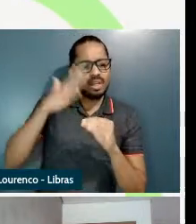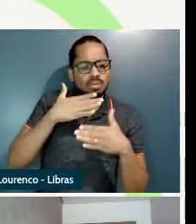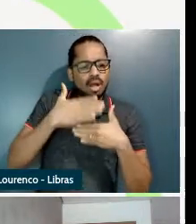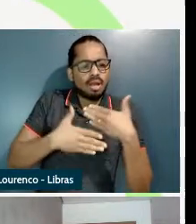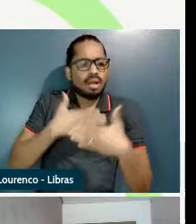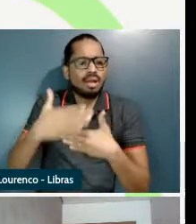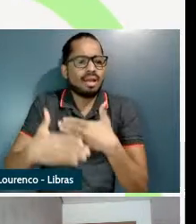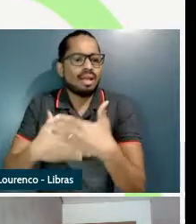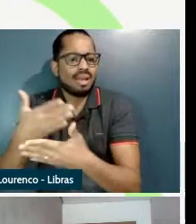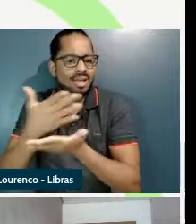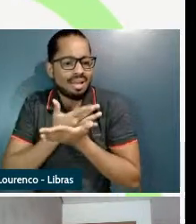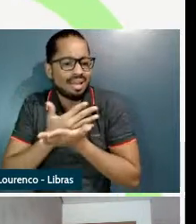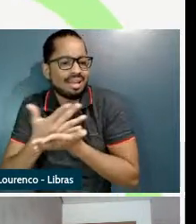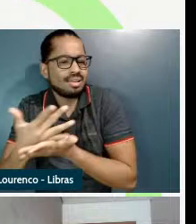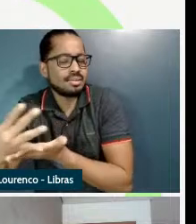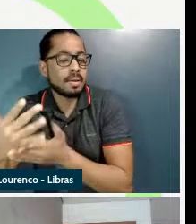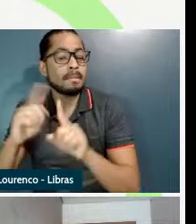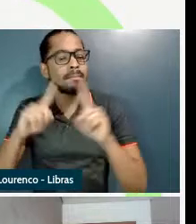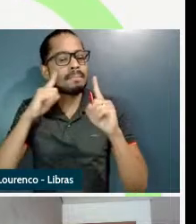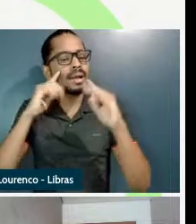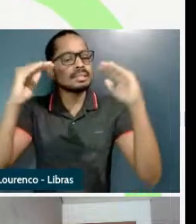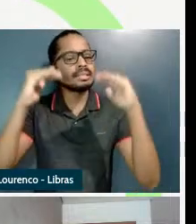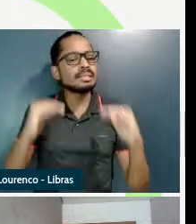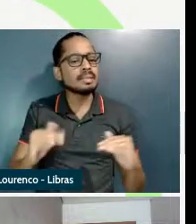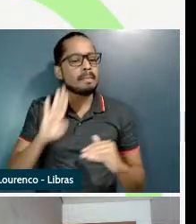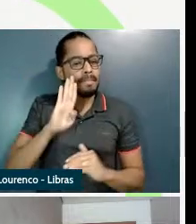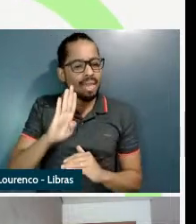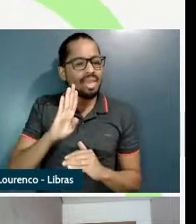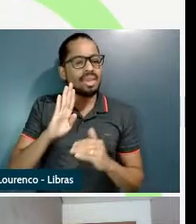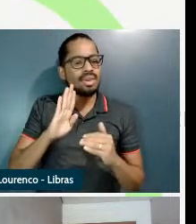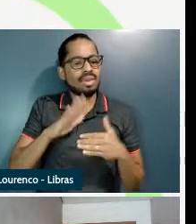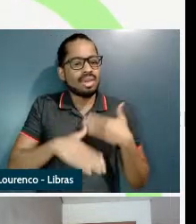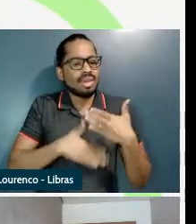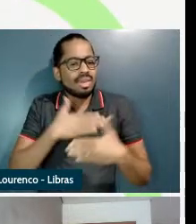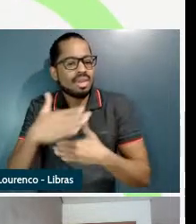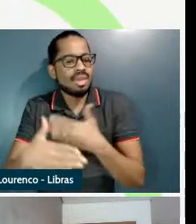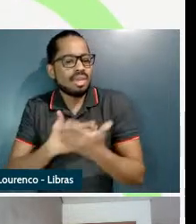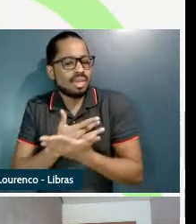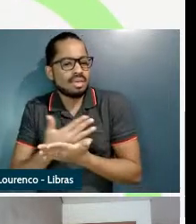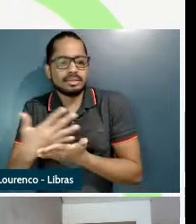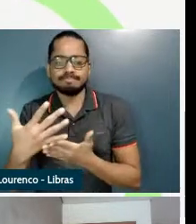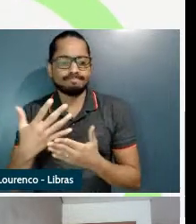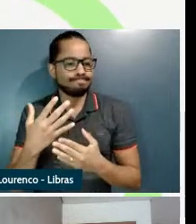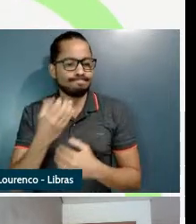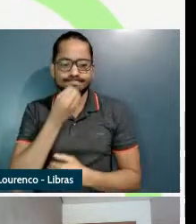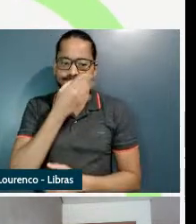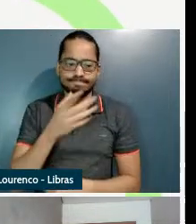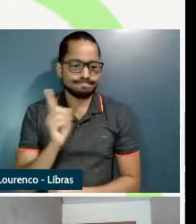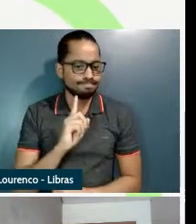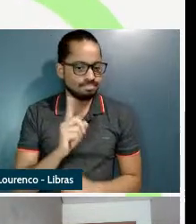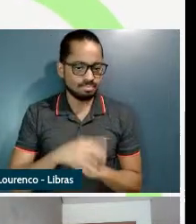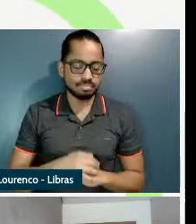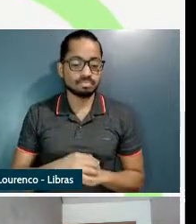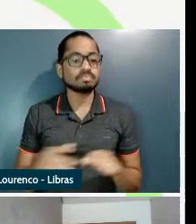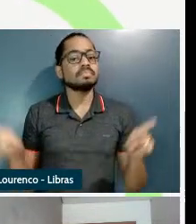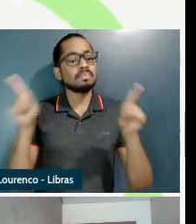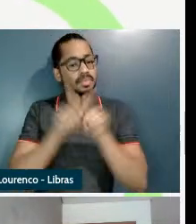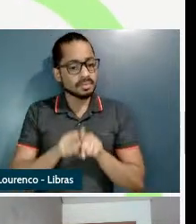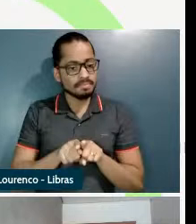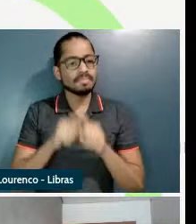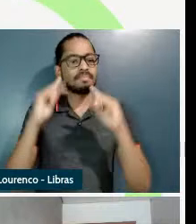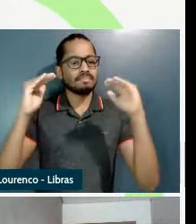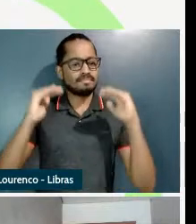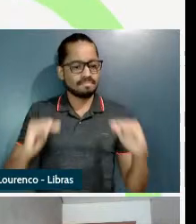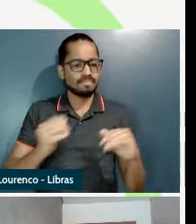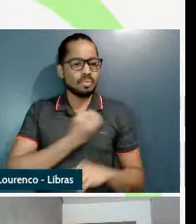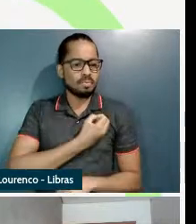as suítes estão hospedando os casais aos poucos me parece estranho a recepcionista hospedou rapidamente o casal em lua de mel